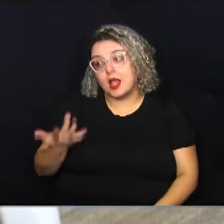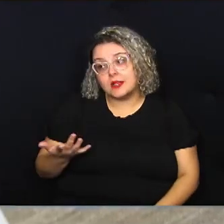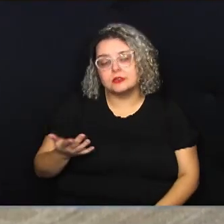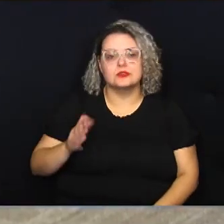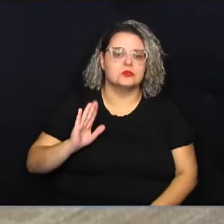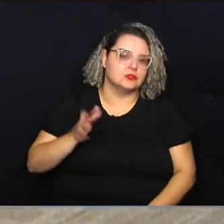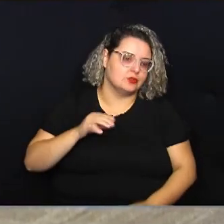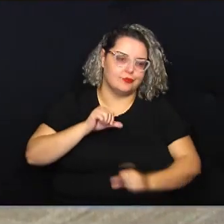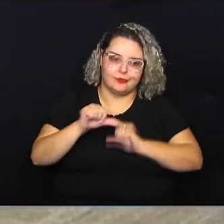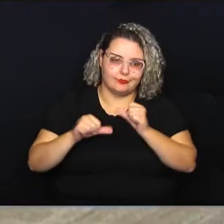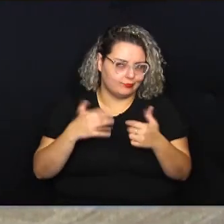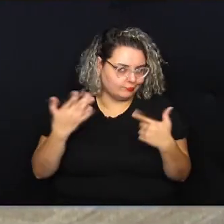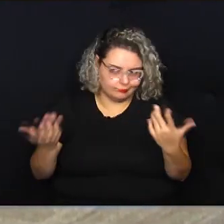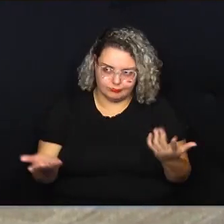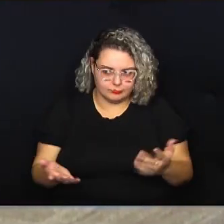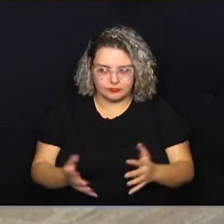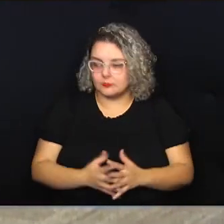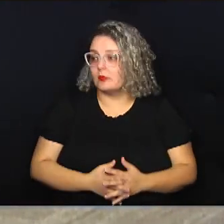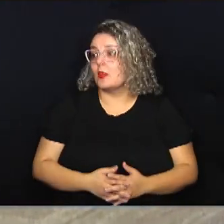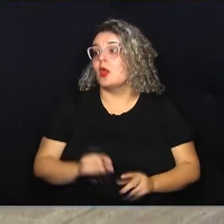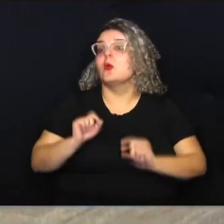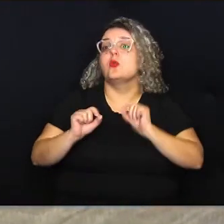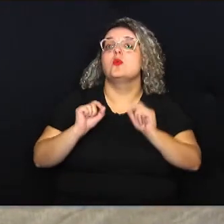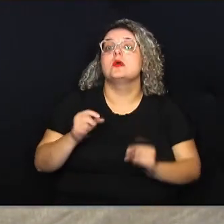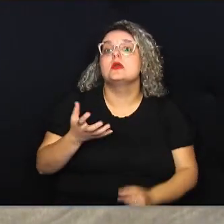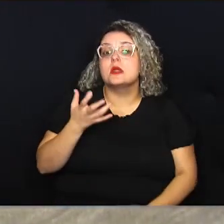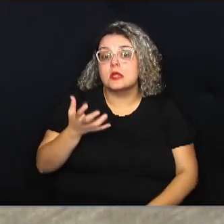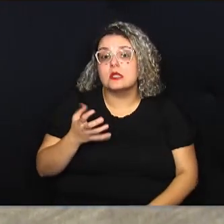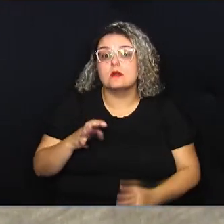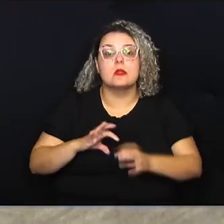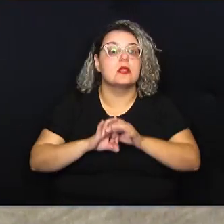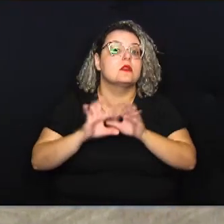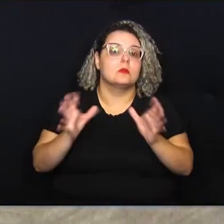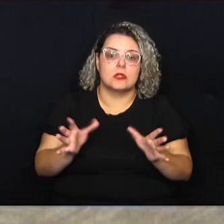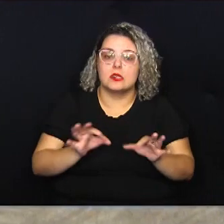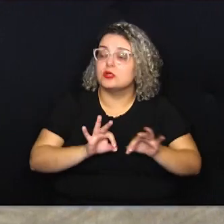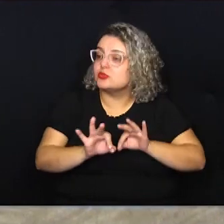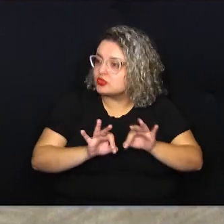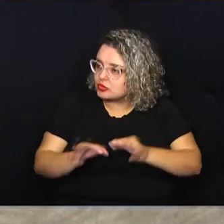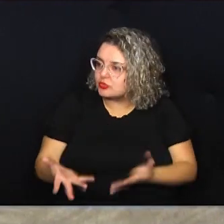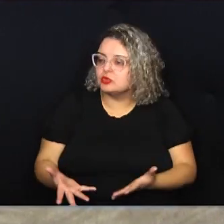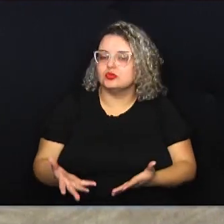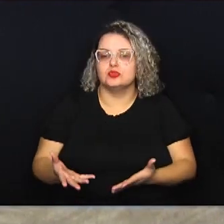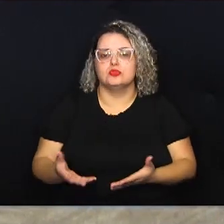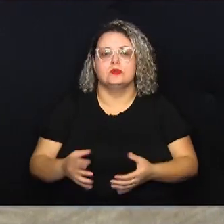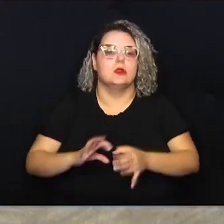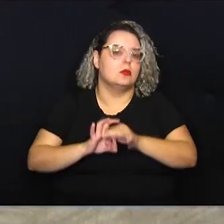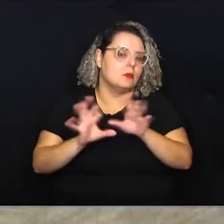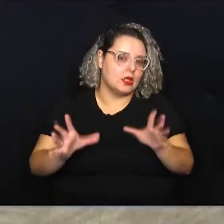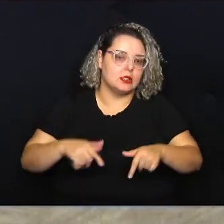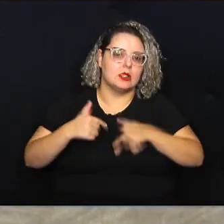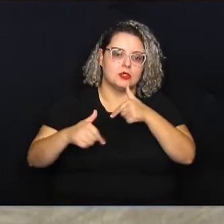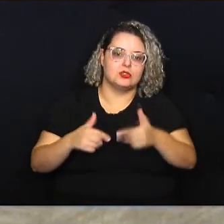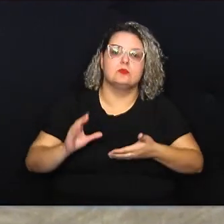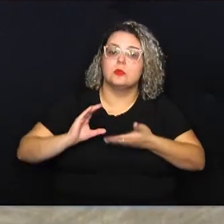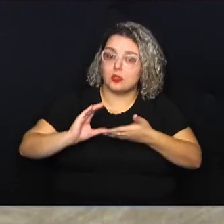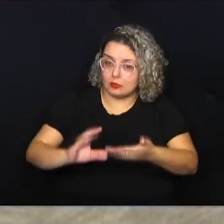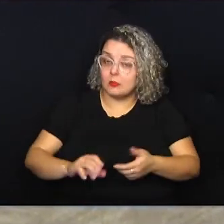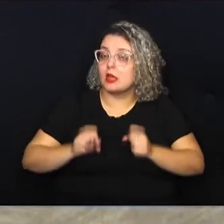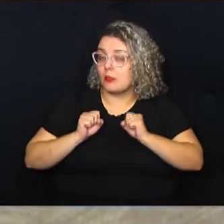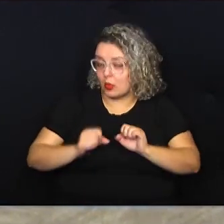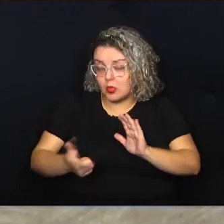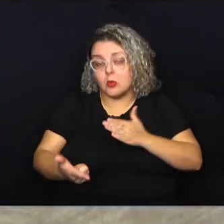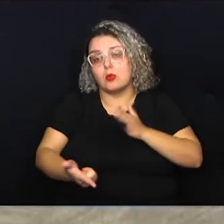vai mudar. Enfim, o que a gente quer é dar condição de organização para o Conselho para que ele possa aí sim cumprir esse papel,